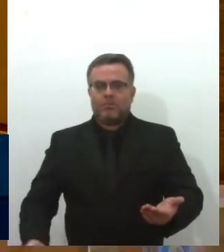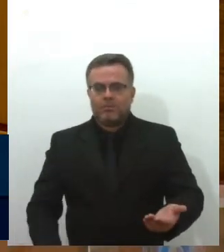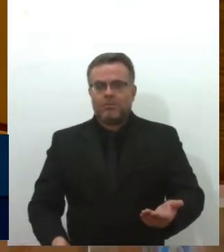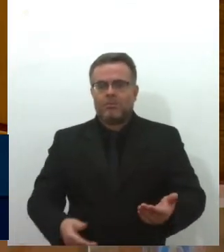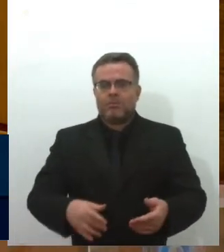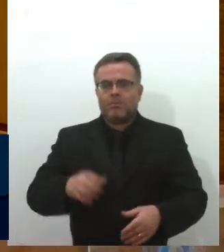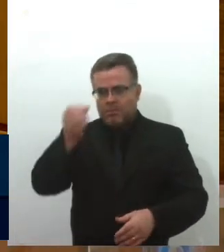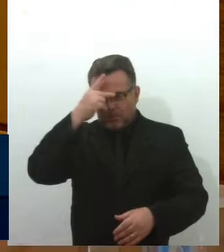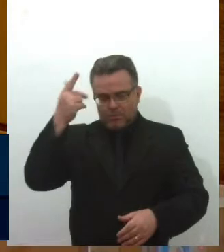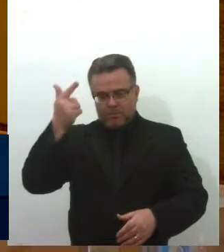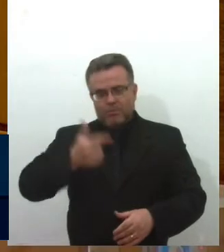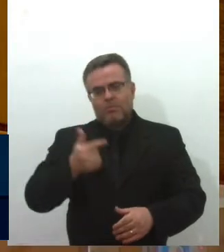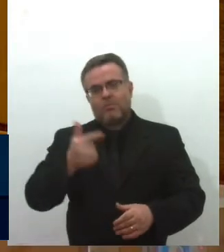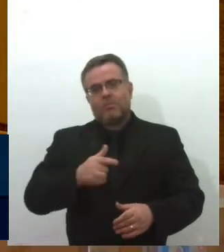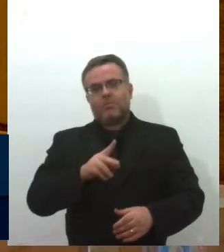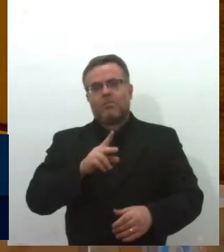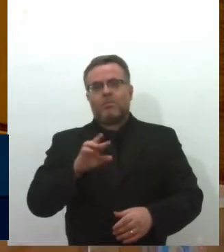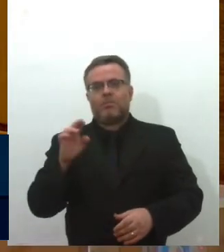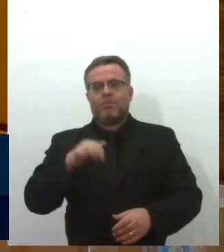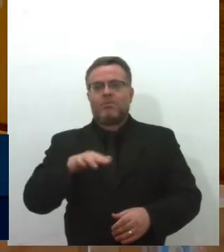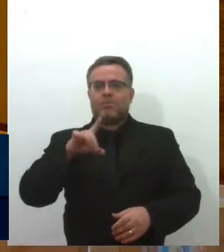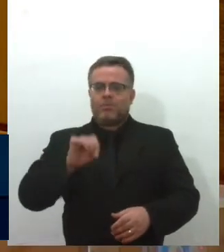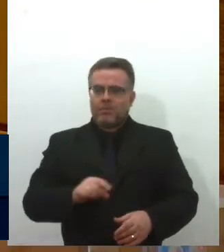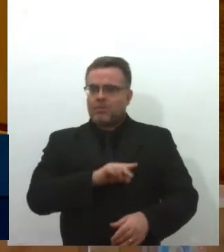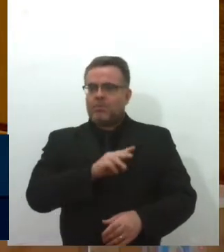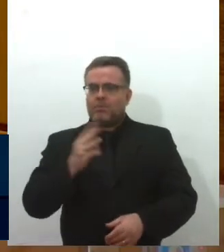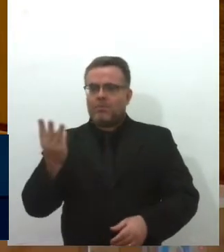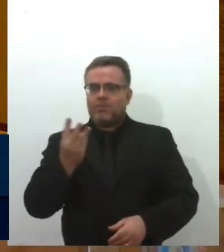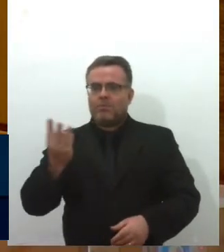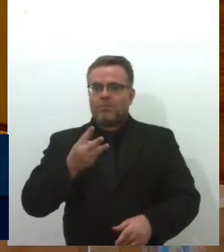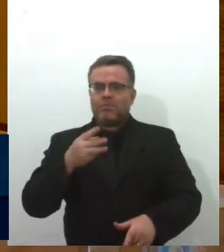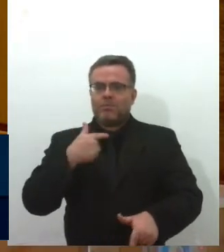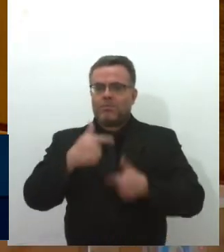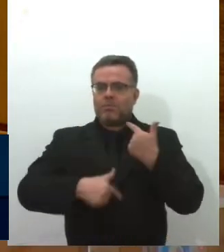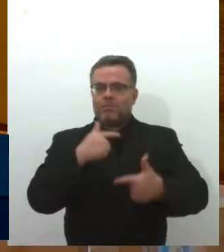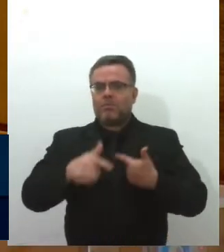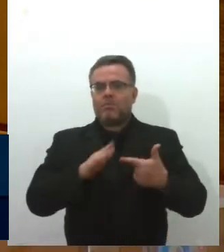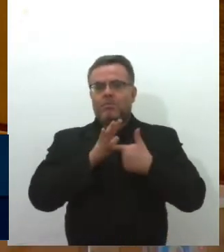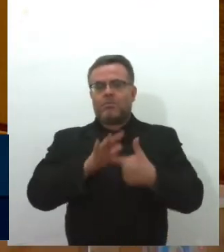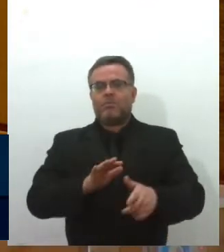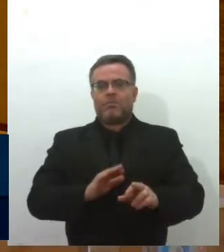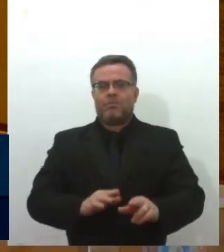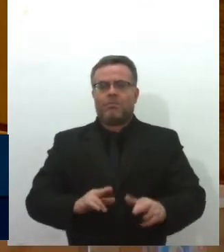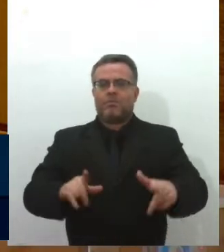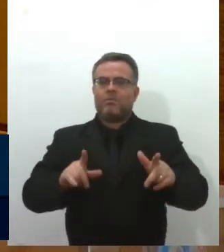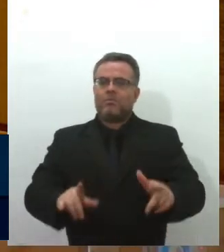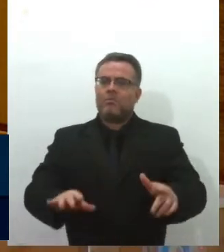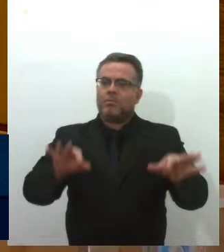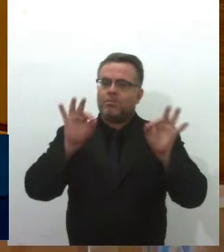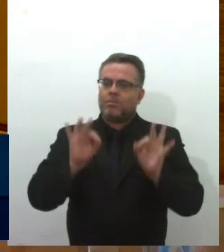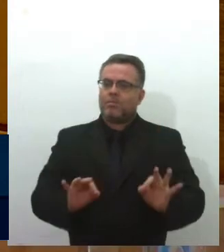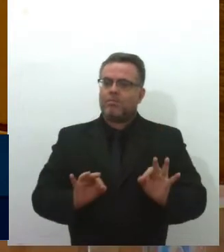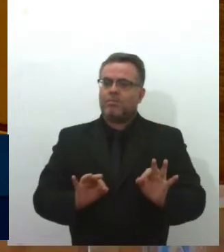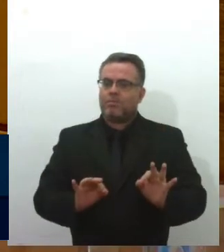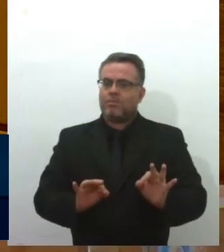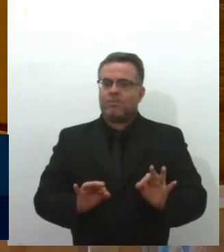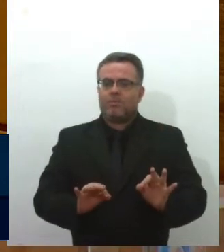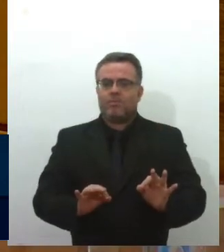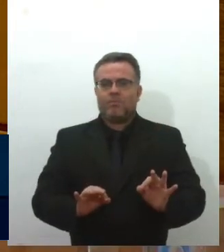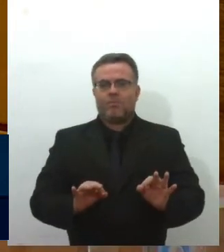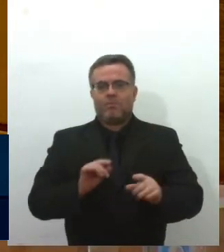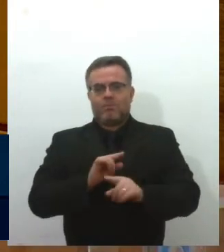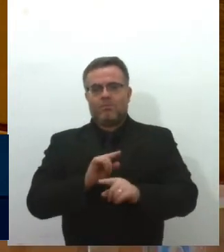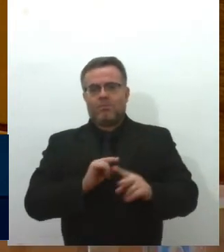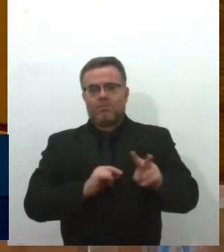Reinaldo Prata. Vocês estão fazendo a diferença. E, certamente, isso que vocês